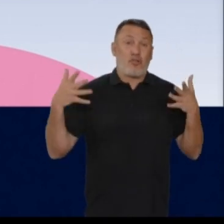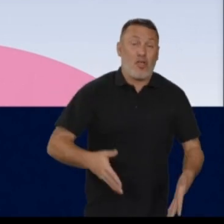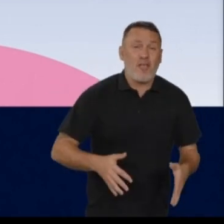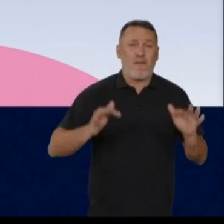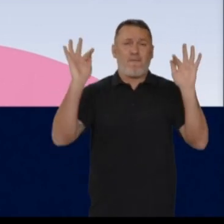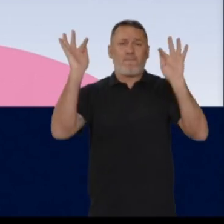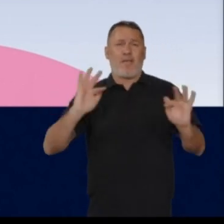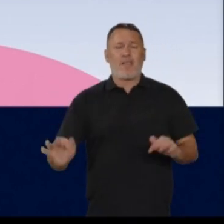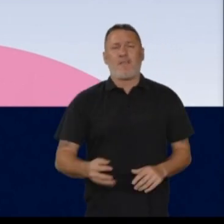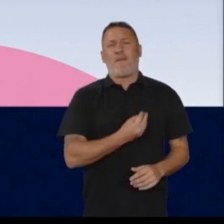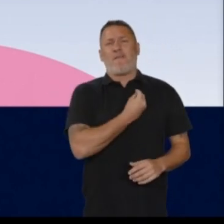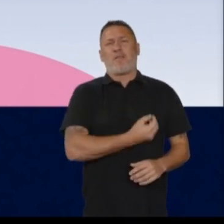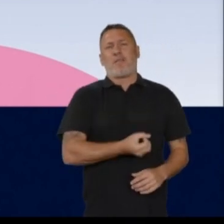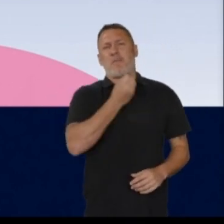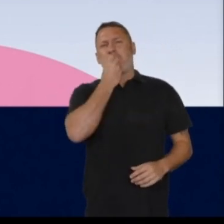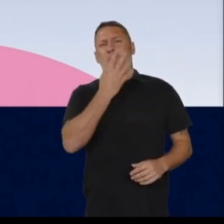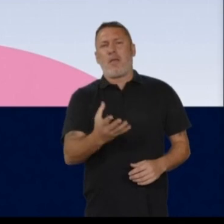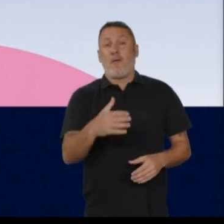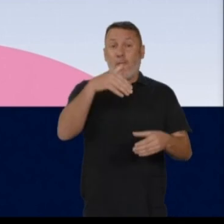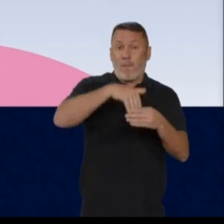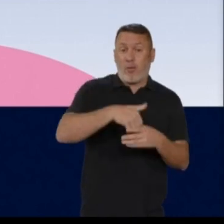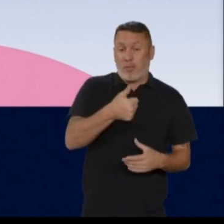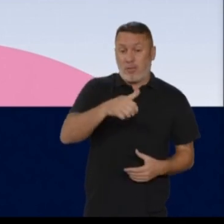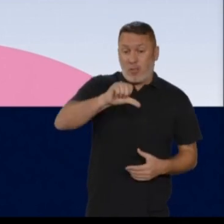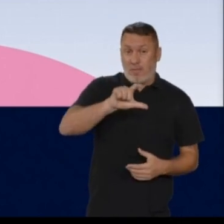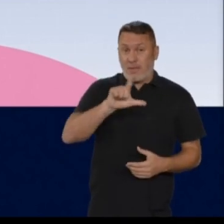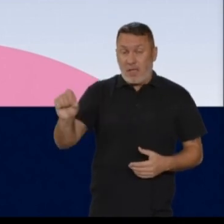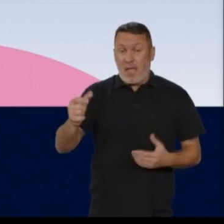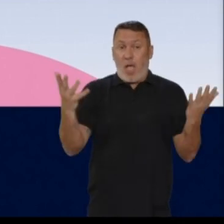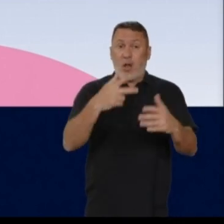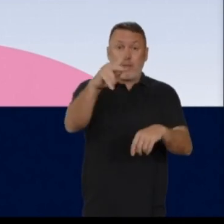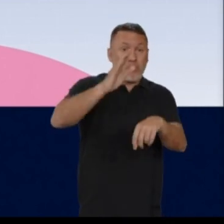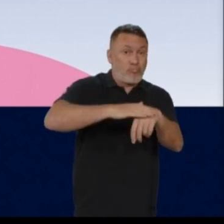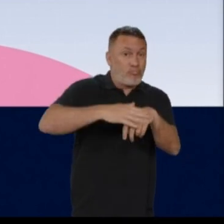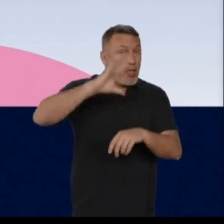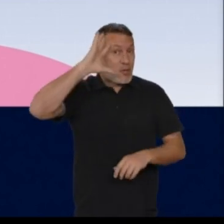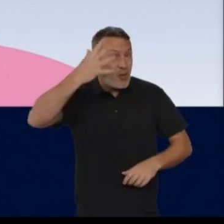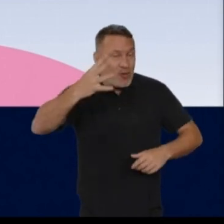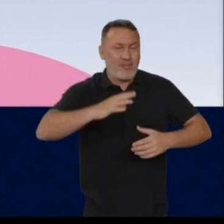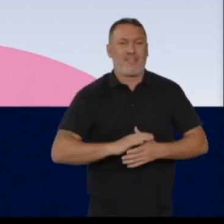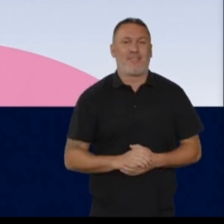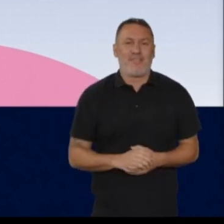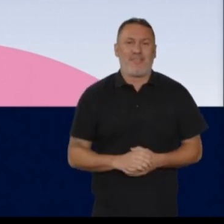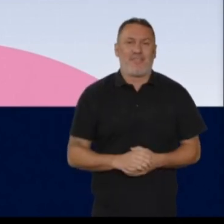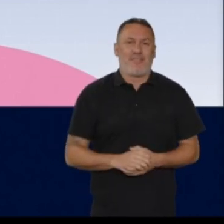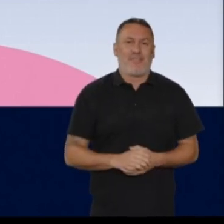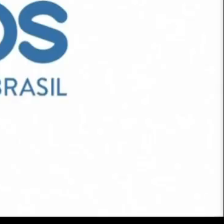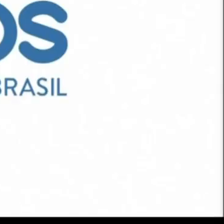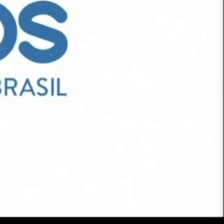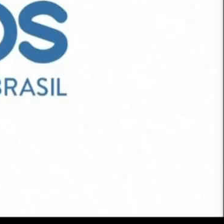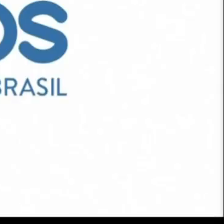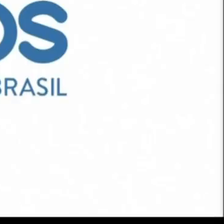Cheguei de peito aberto e de bem com a vida. Vote 1900. Agora a Mora está com você.